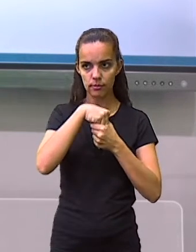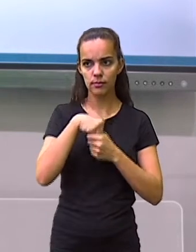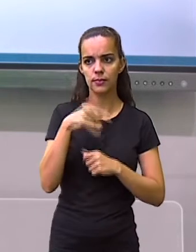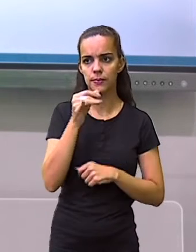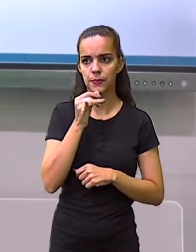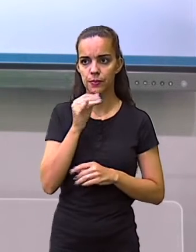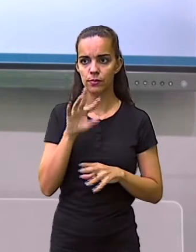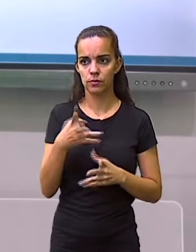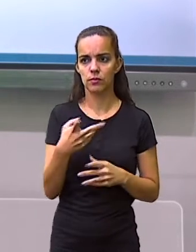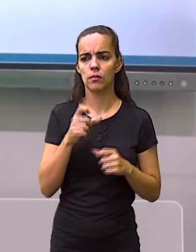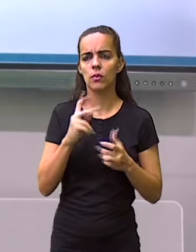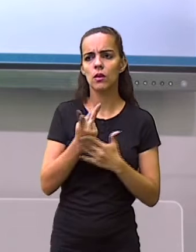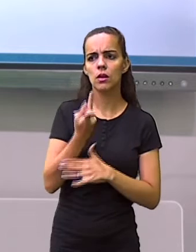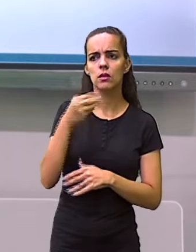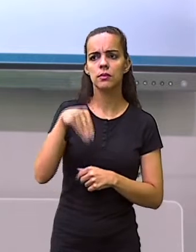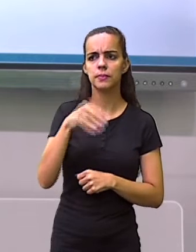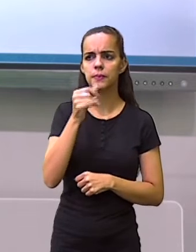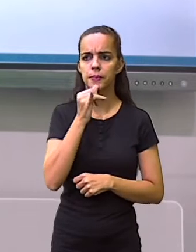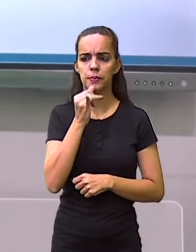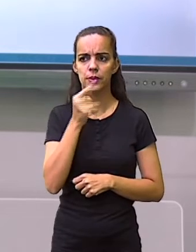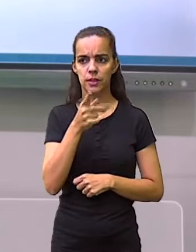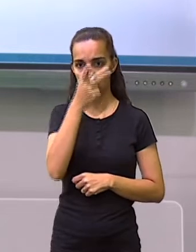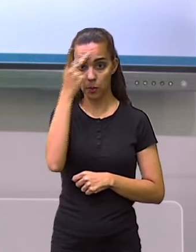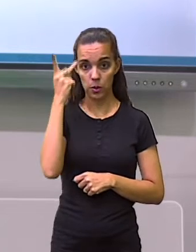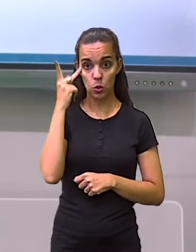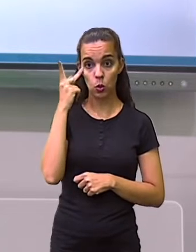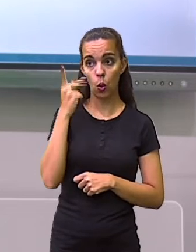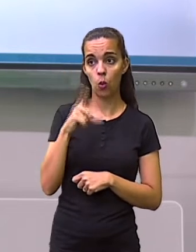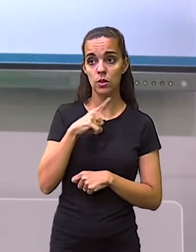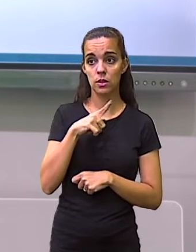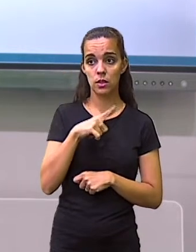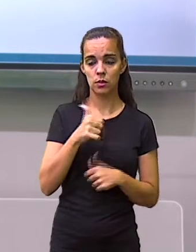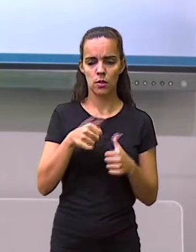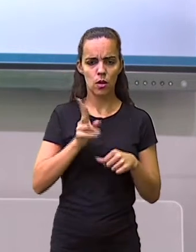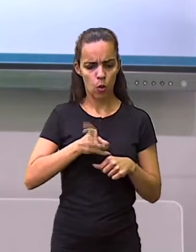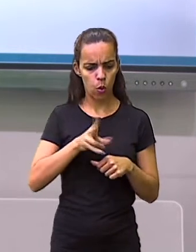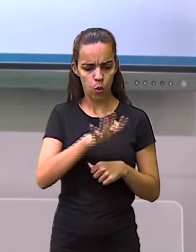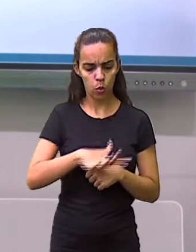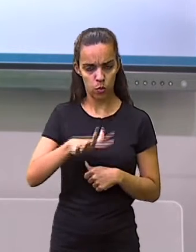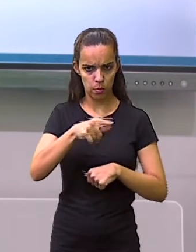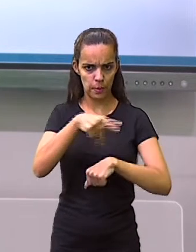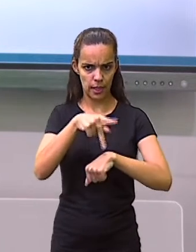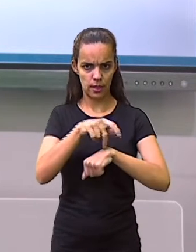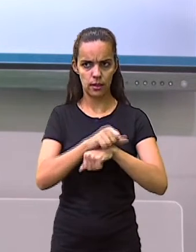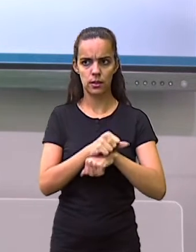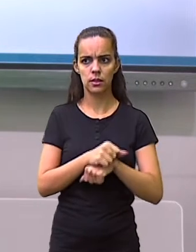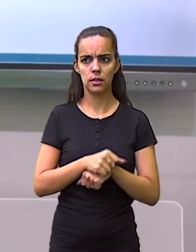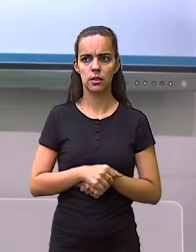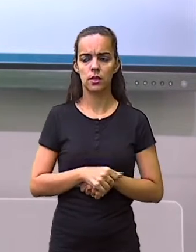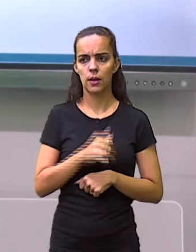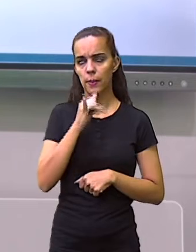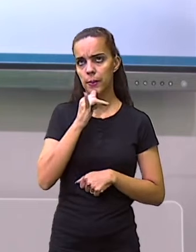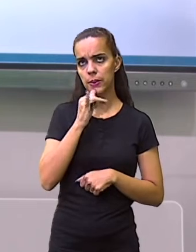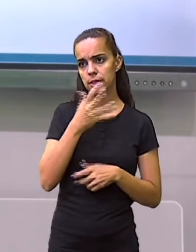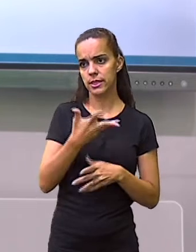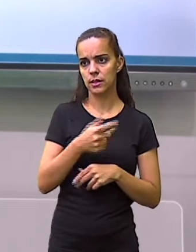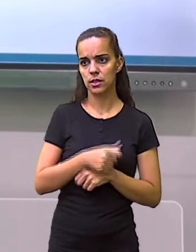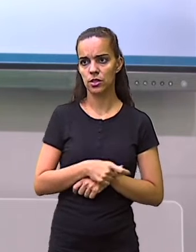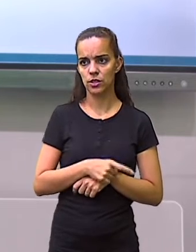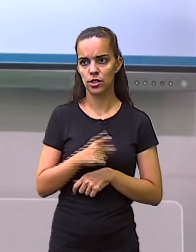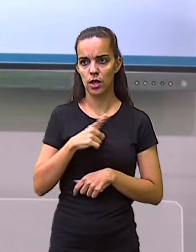ela ocorre quando o migrante se desloca dentro do mesmo país e ela pode ser